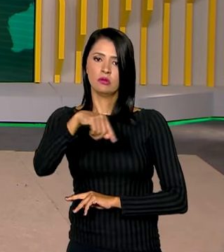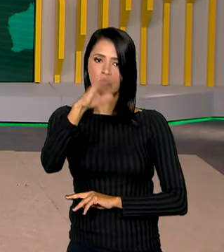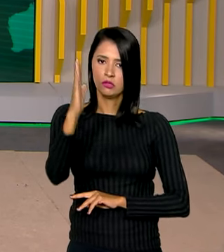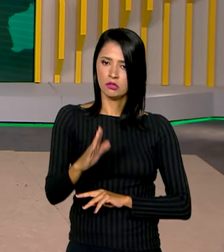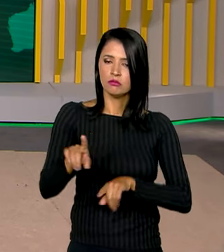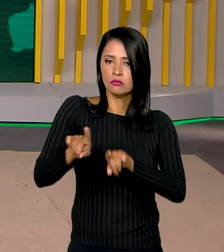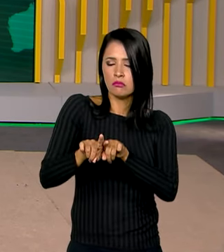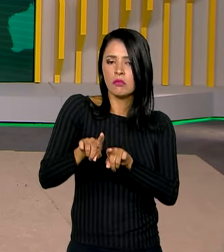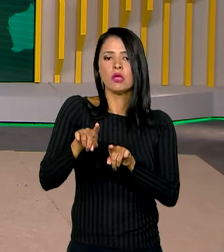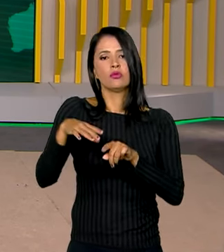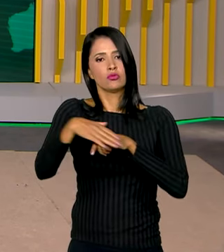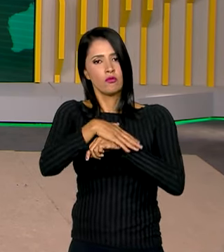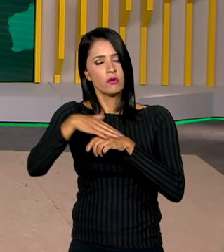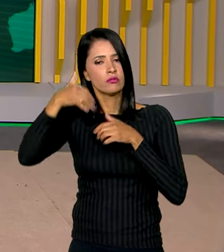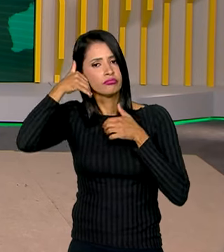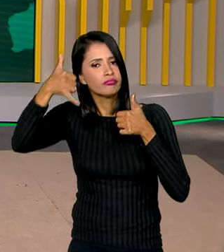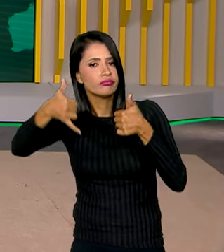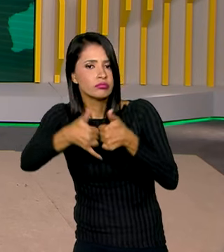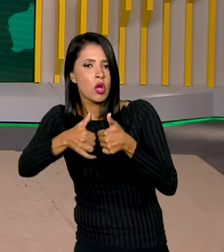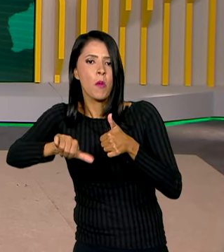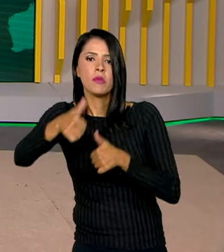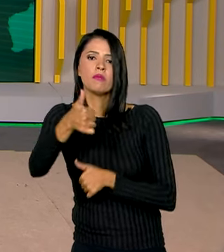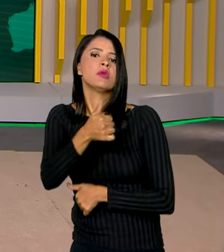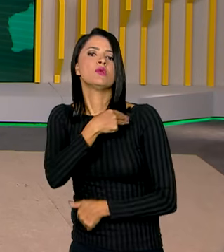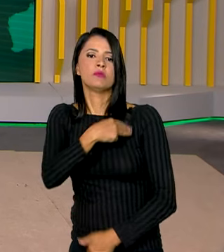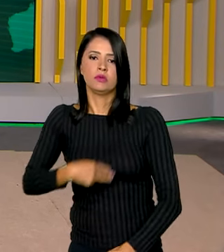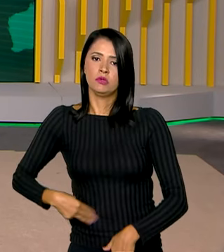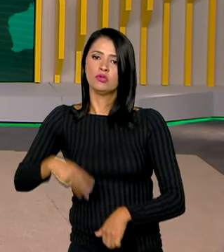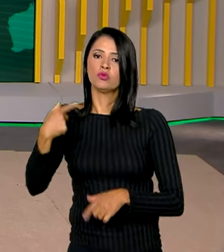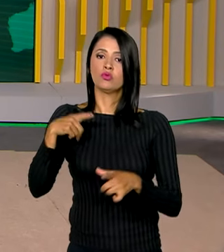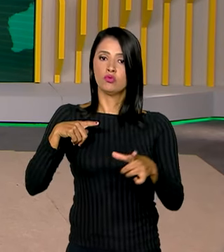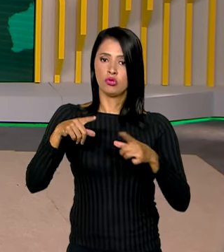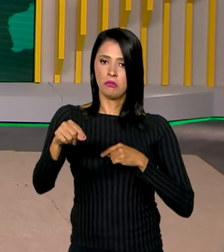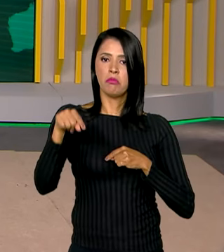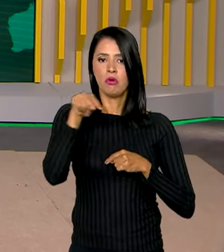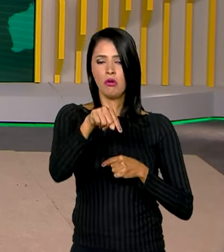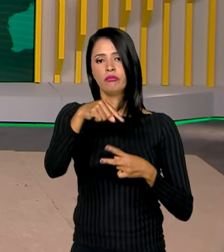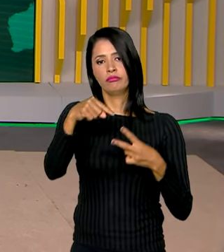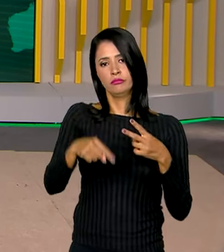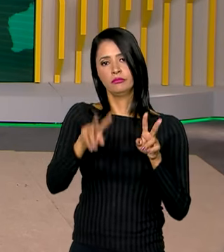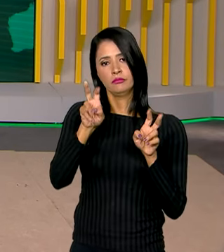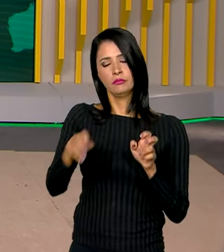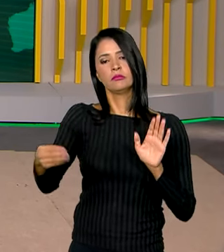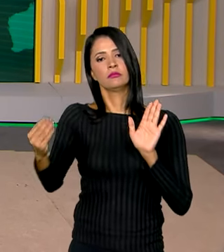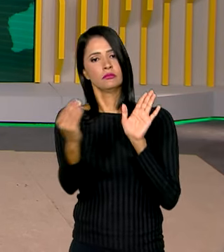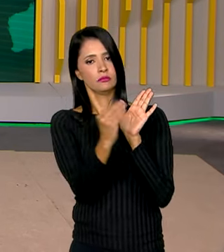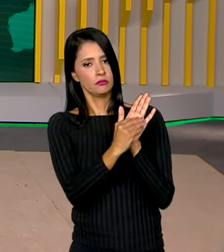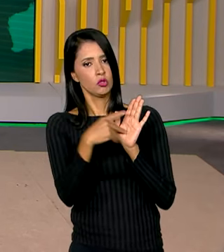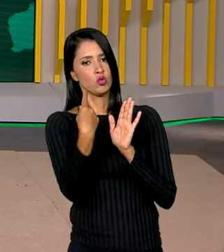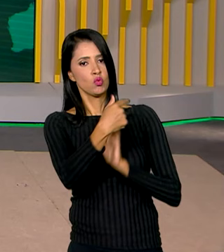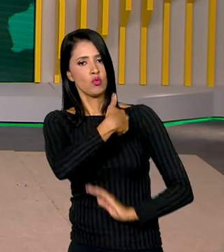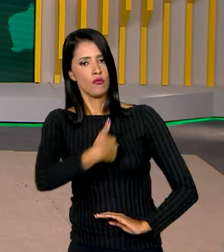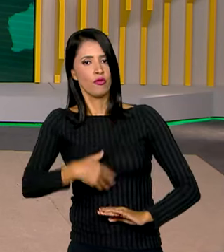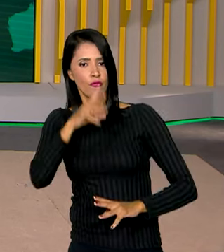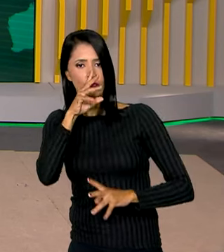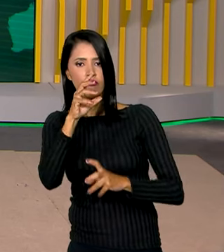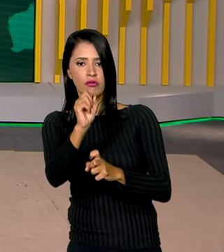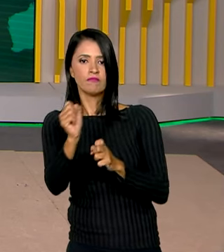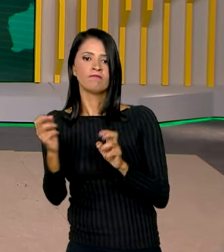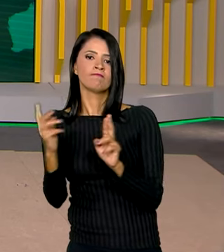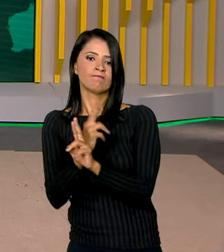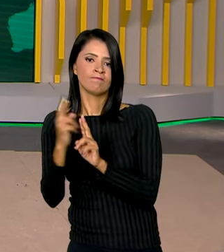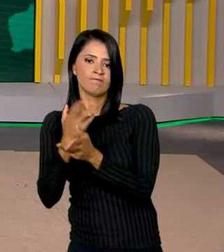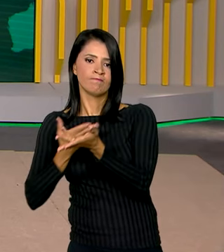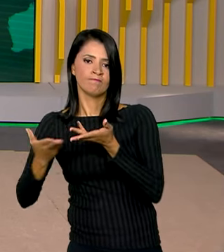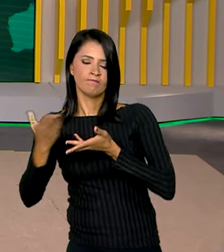conversou por telefone com o primeiro-ministro do Japão. Agendas que fazem parte da pauta do governo de fortalecimento das relações